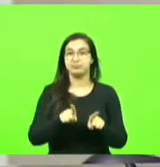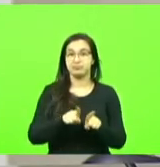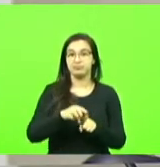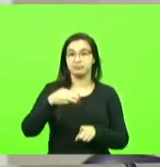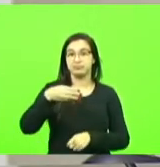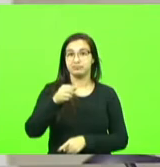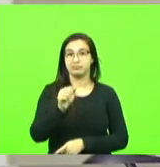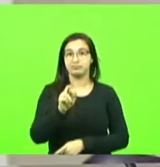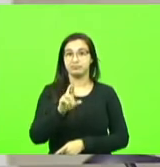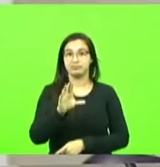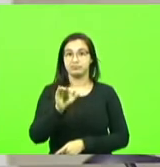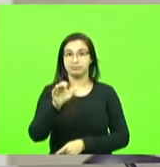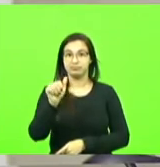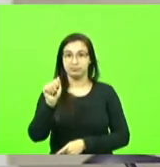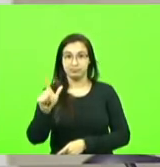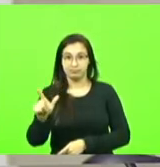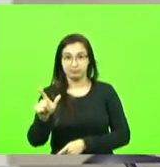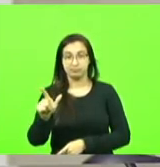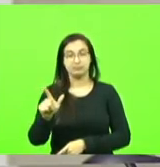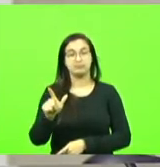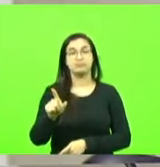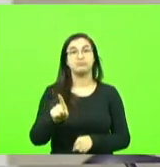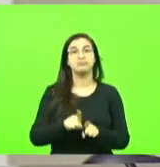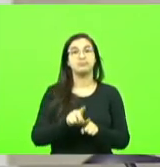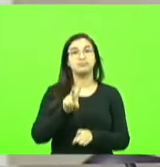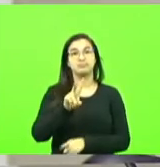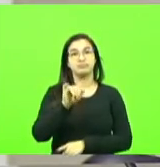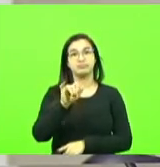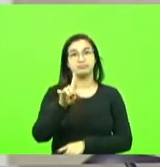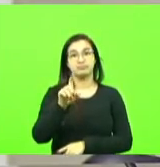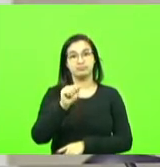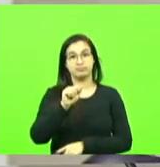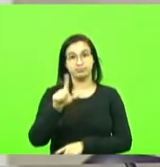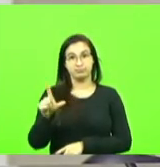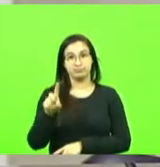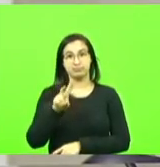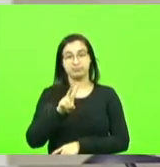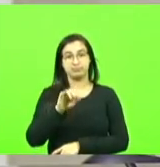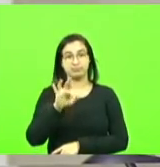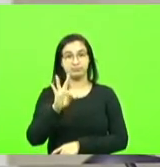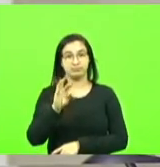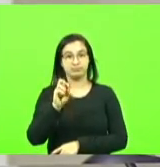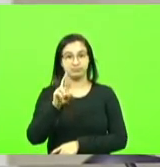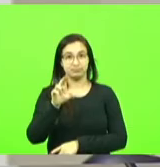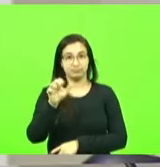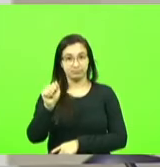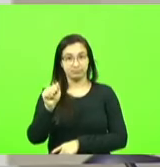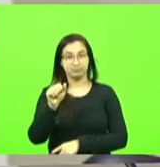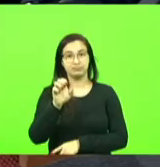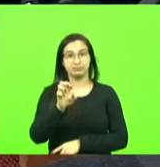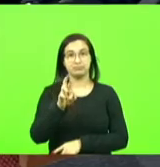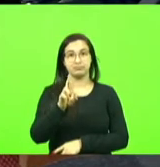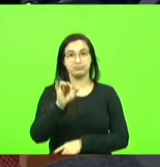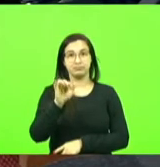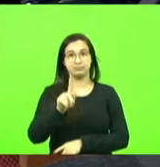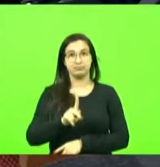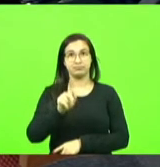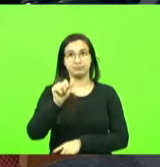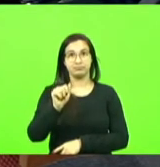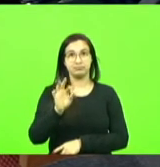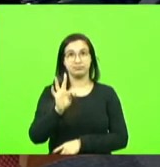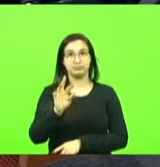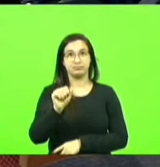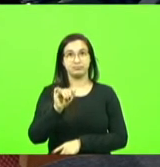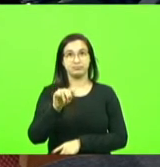o Vidal que é coordenador e a Vitória a Cassiane a Érica o Eduardo a Tainara